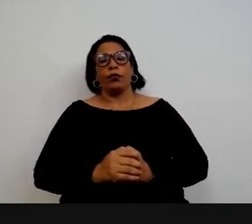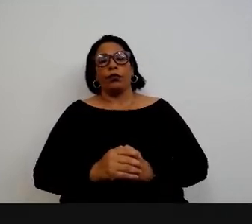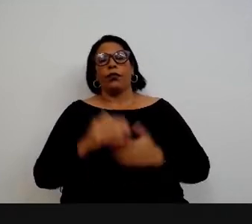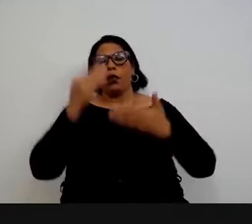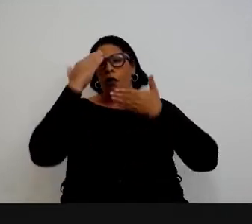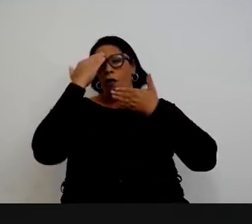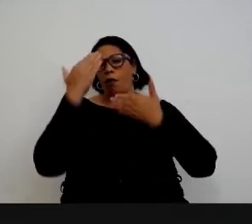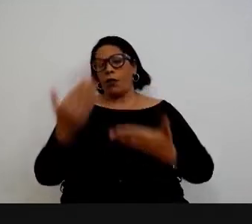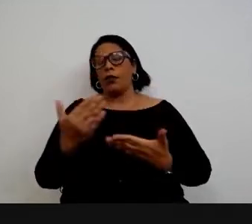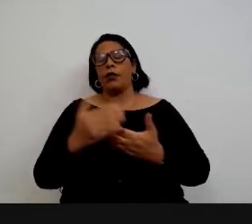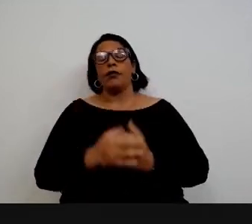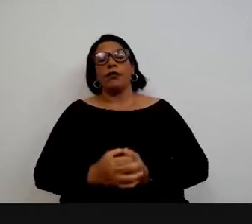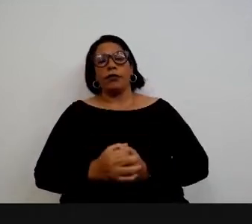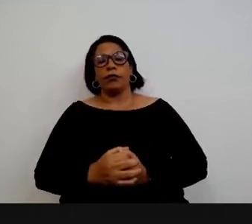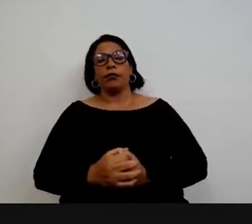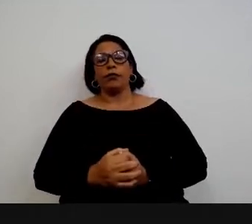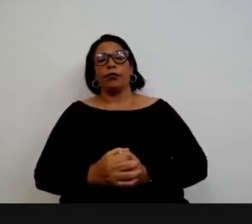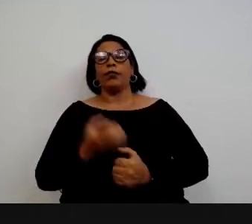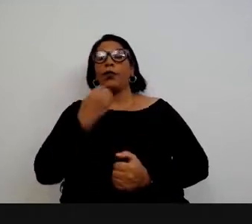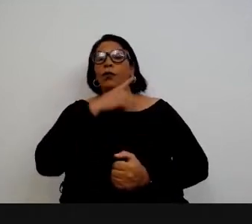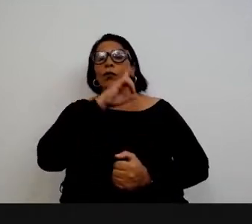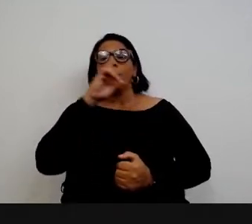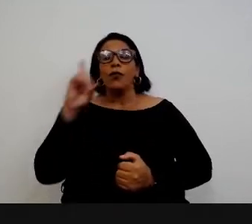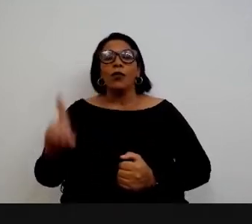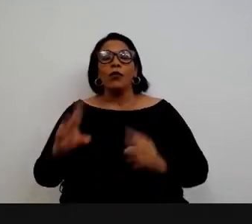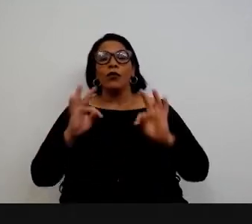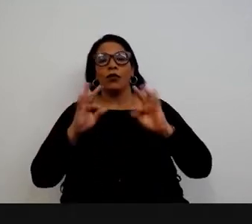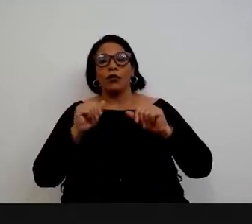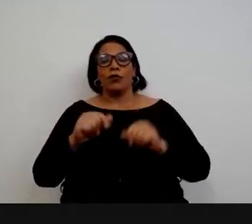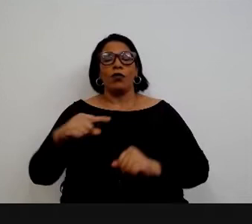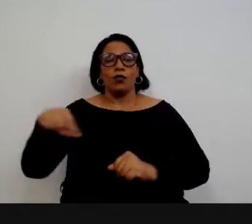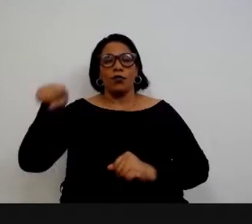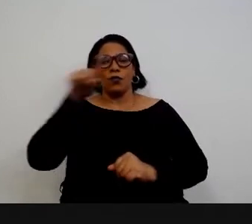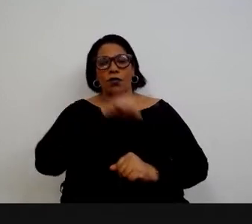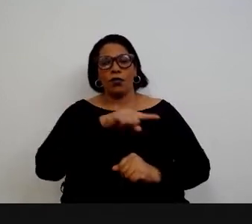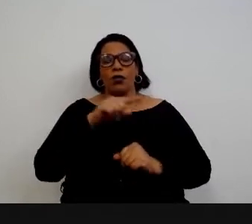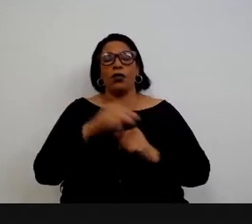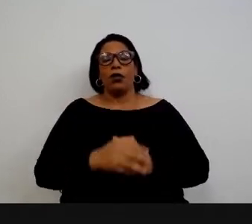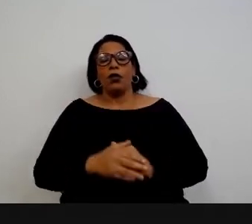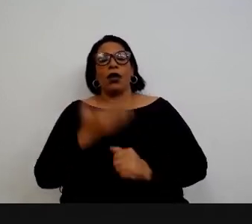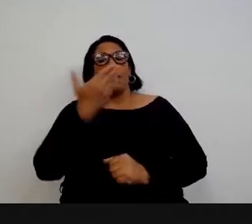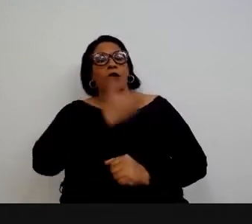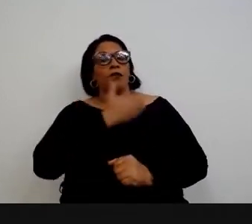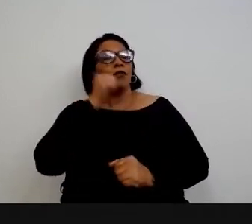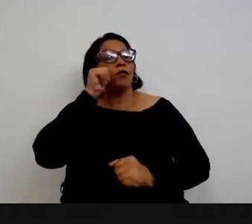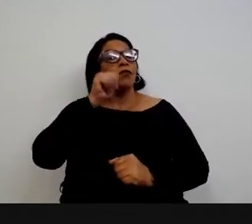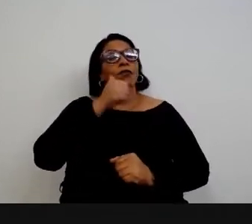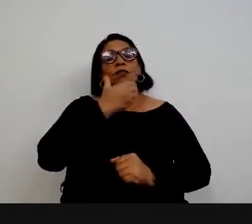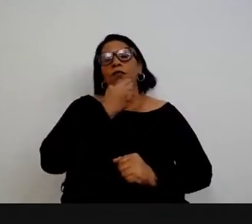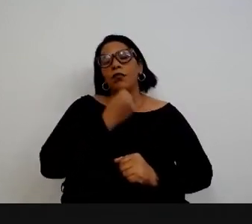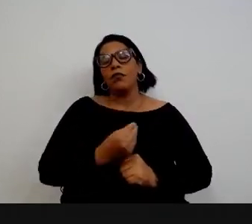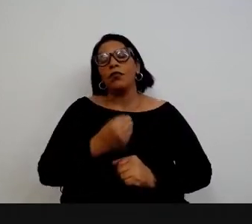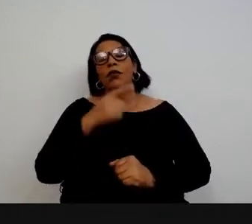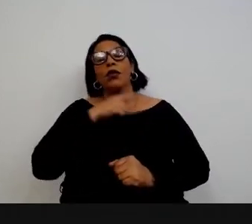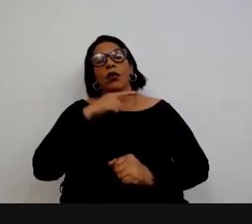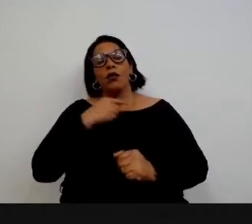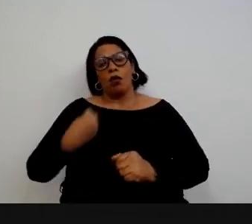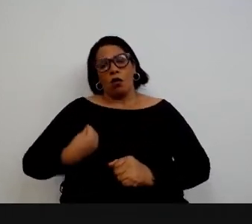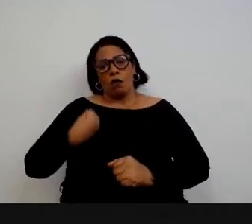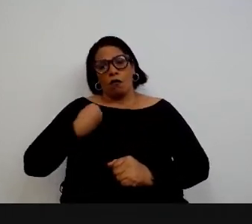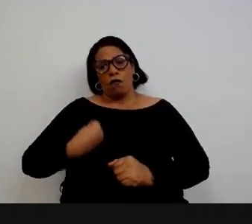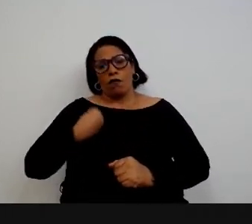Obrigado, Maíra. Bom dia a todos vocês, minhas amigas, meus amigos, que estão